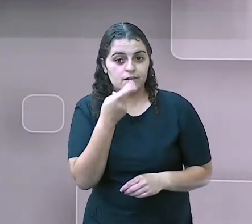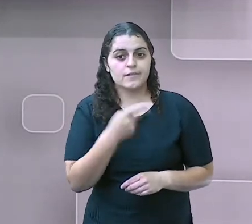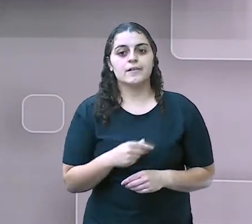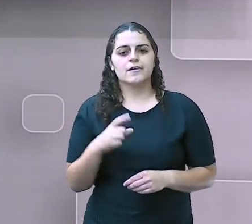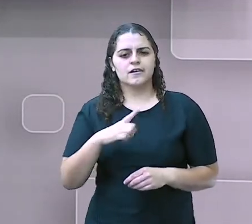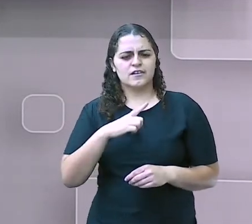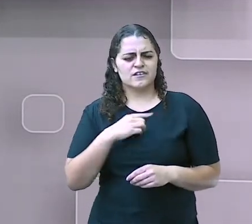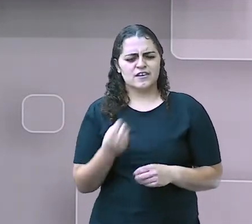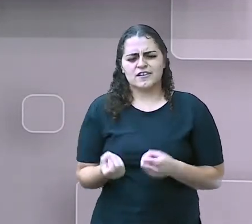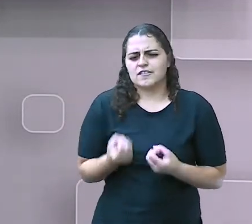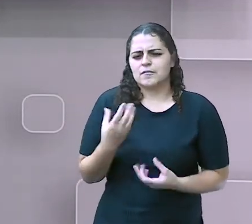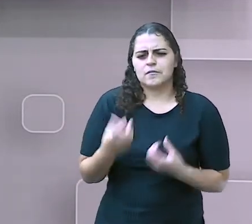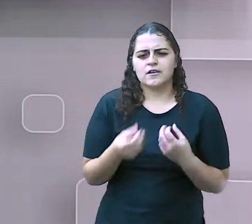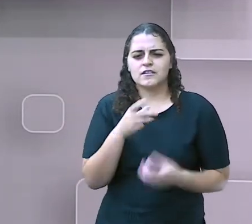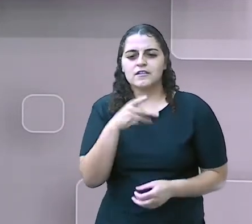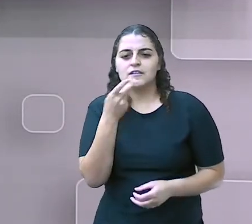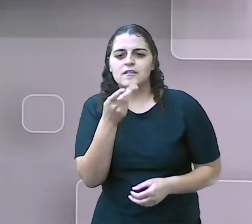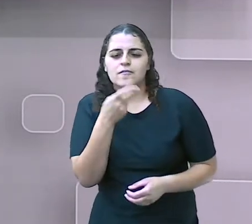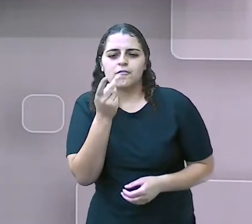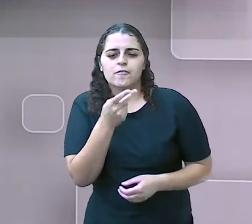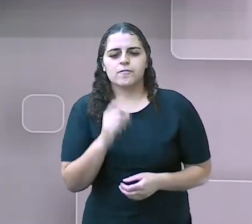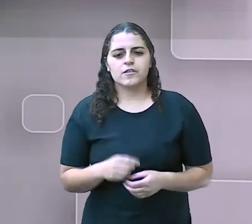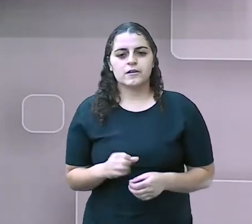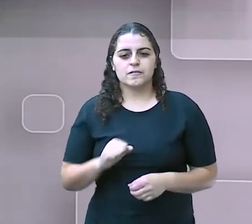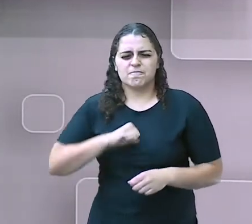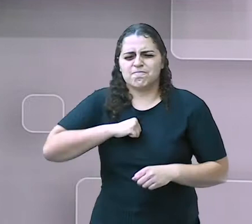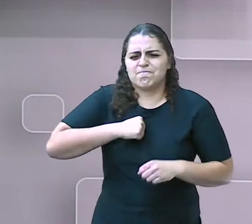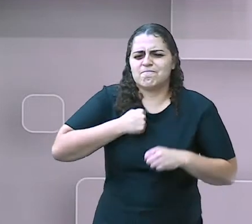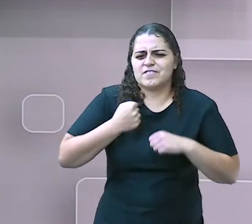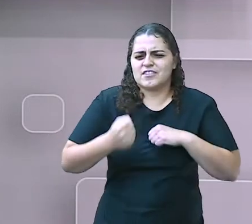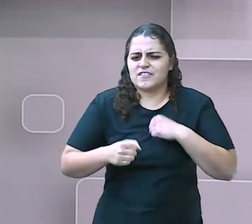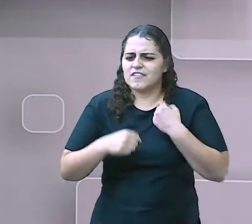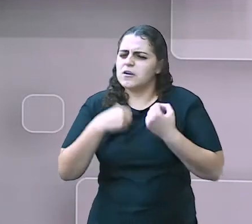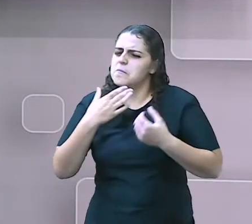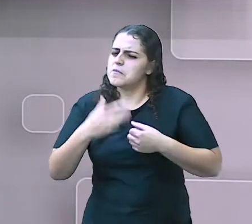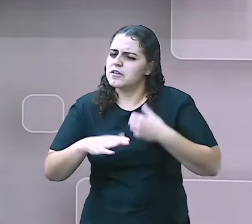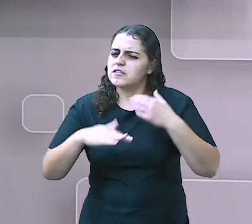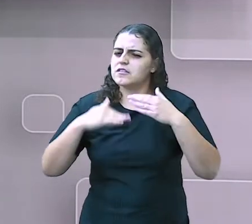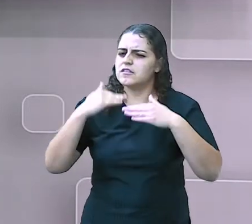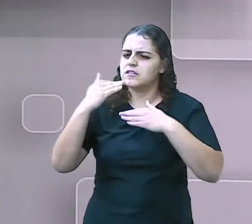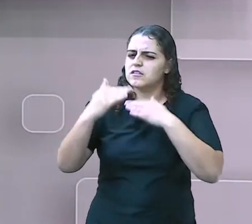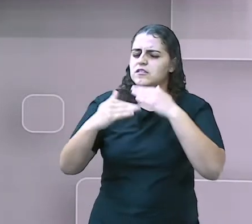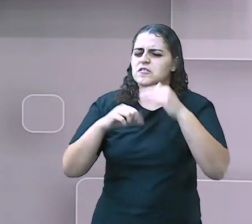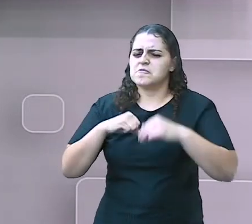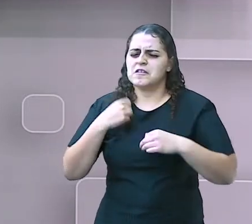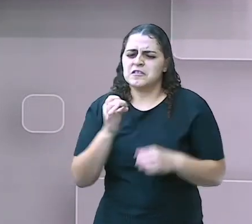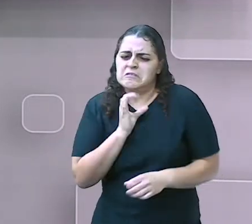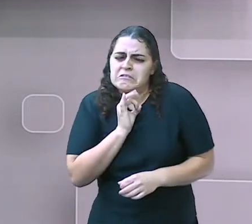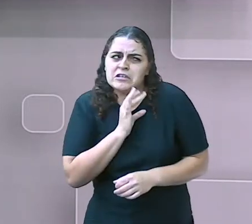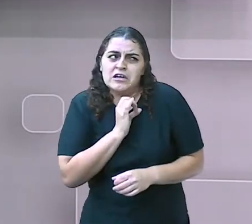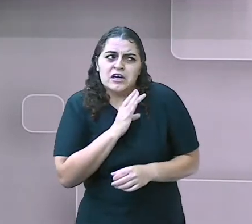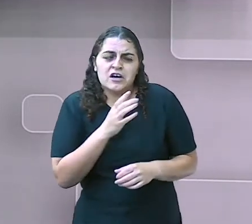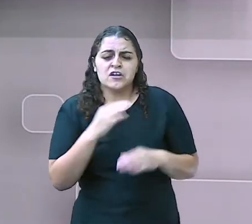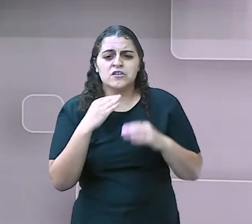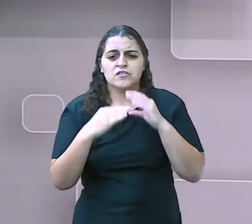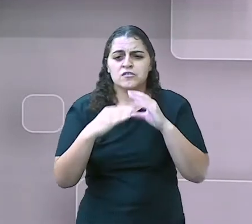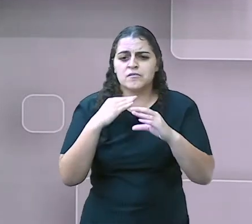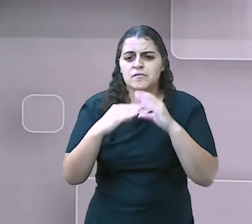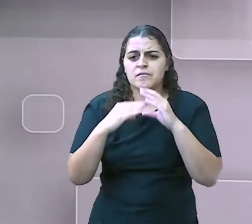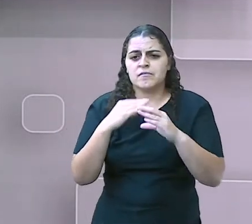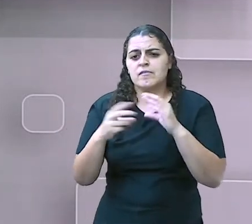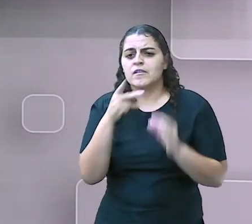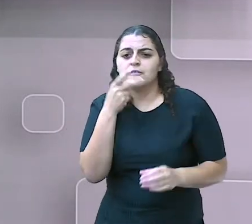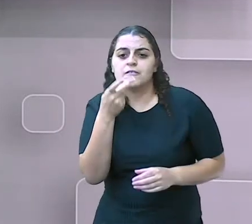ter que se expressar verbalmente, mais essa ansiedade vai se instalando, mais o medo, pânico de se comunicar